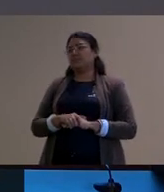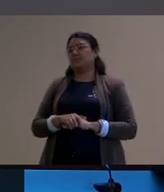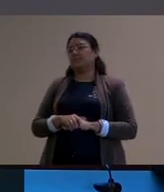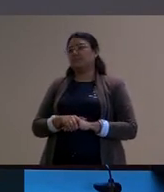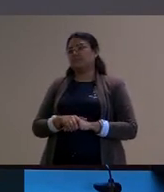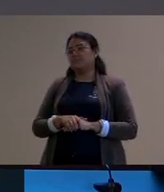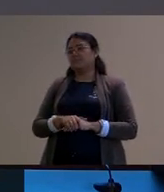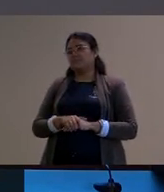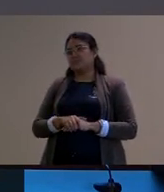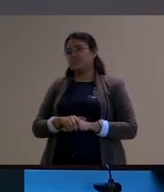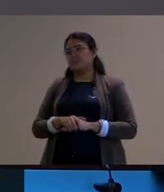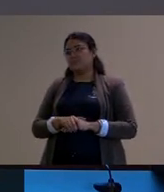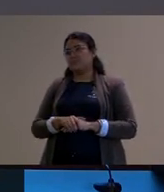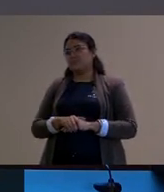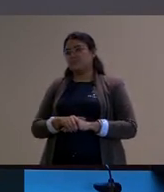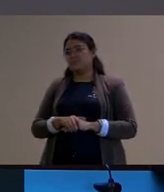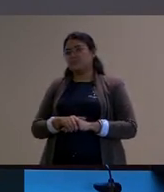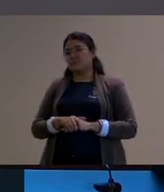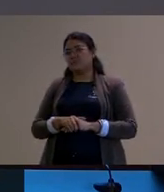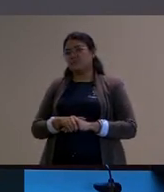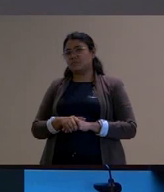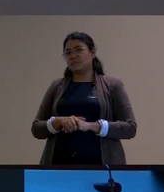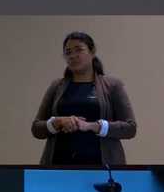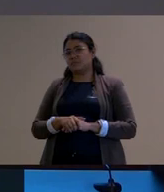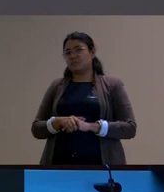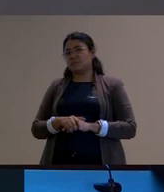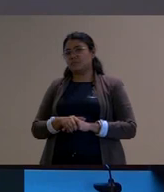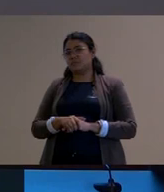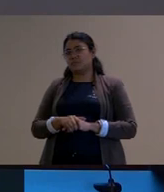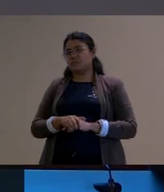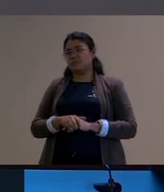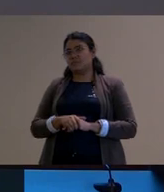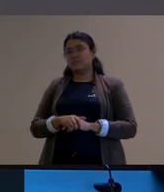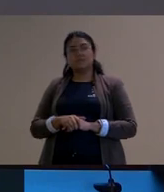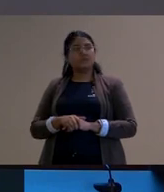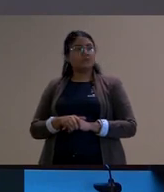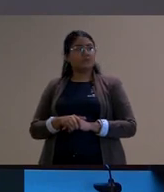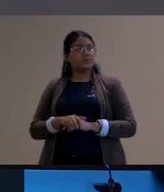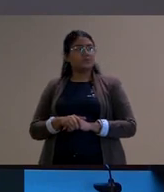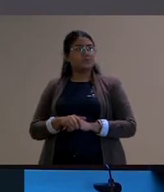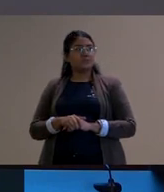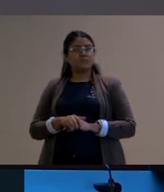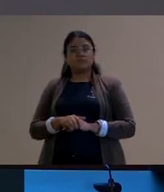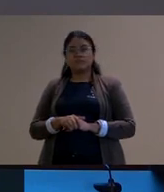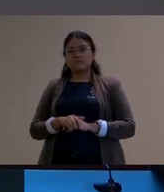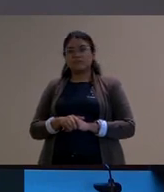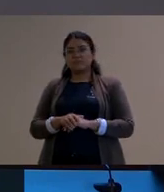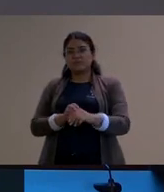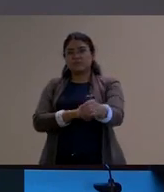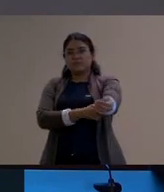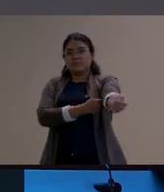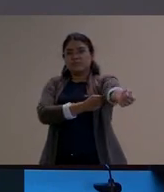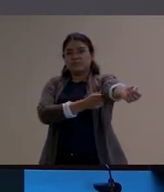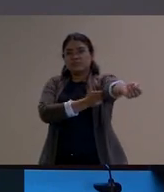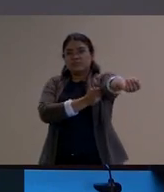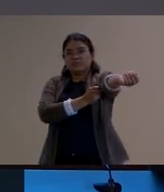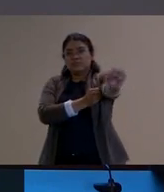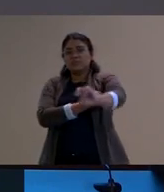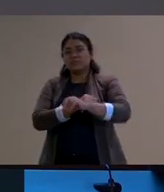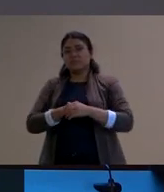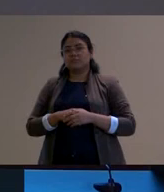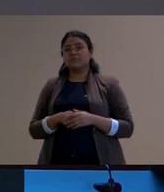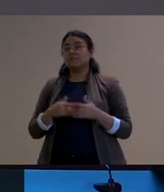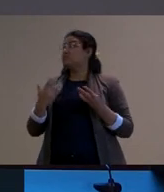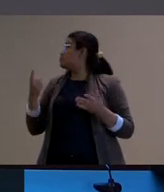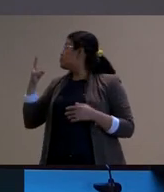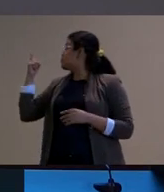um pouco um pouco ver mais adiante então como diz um pouquinho esse